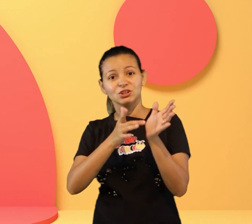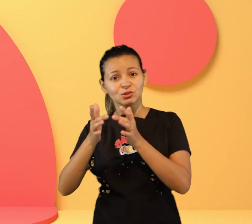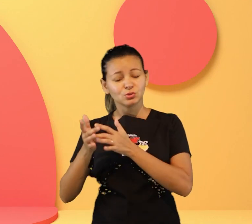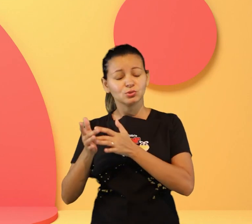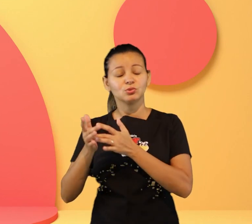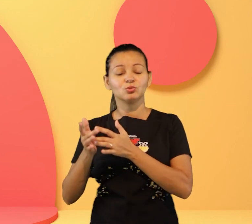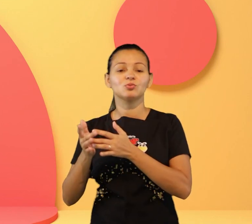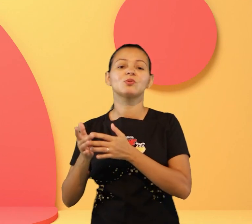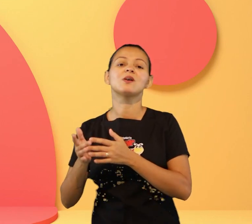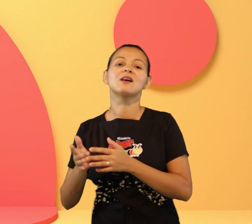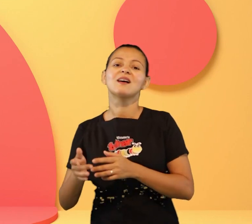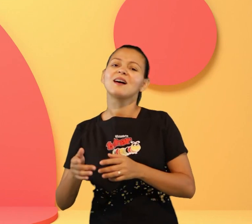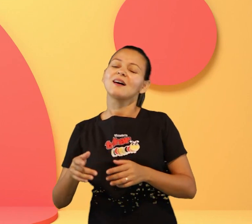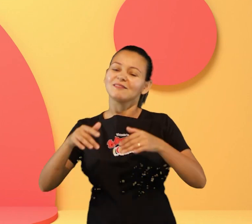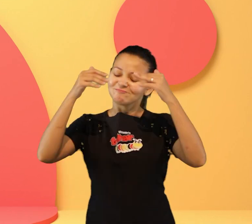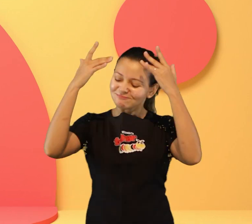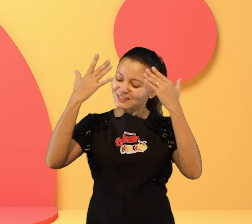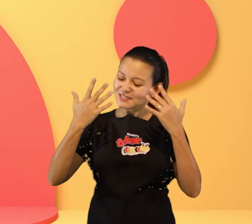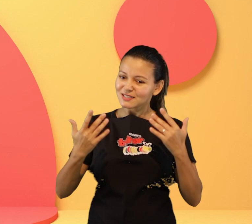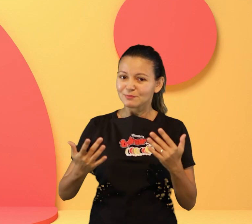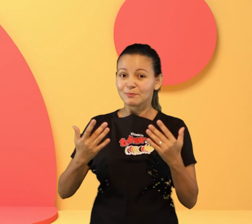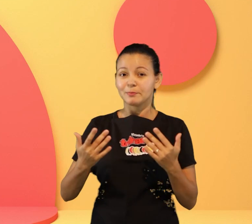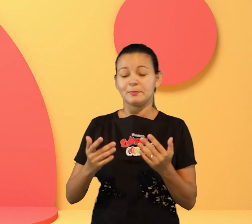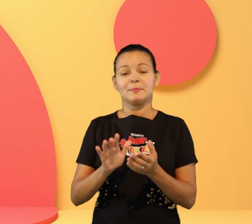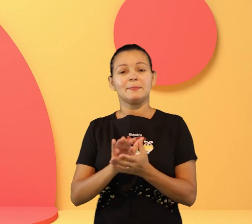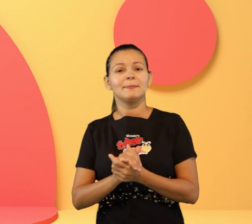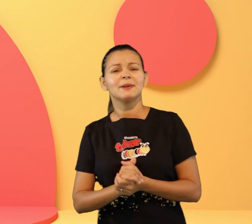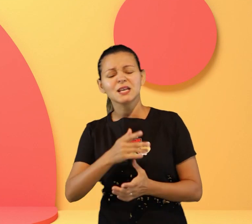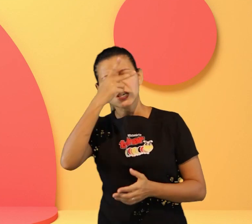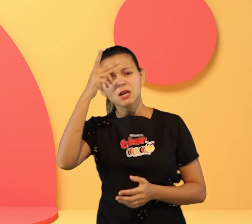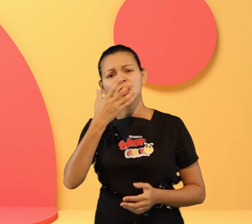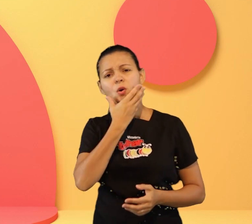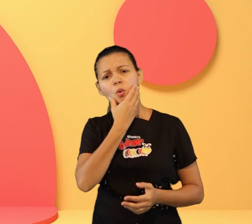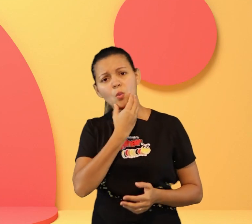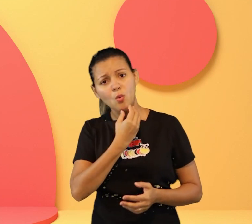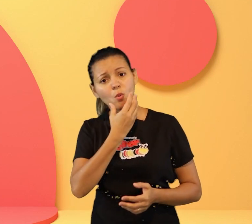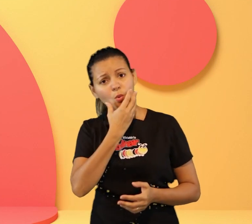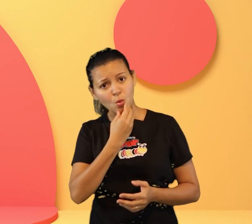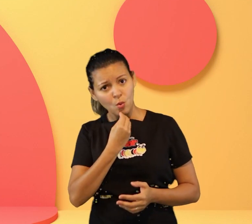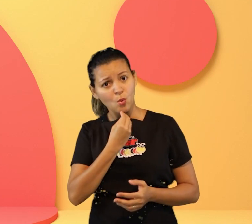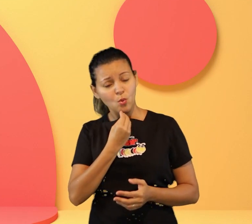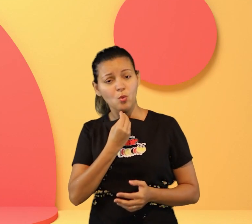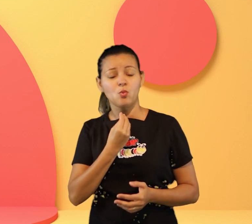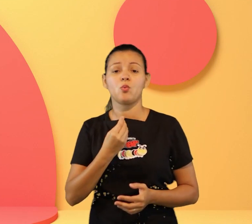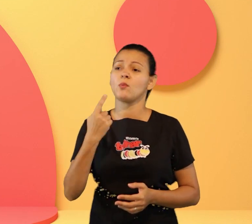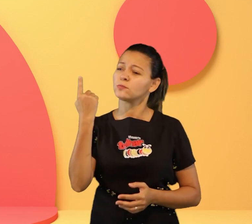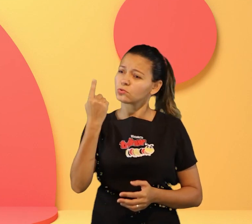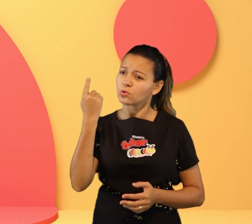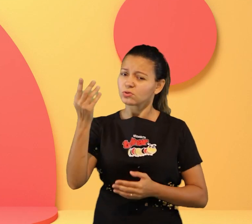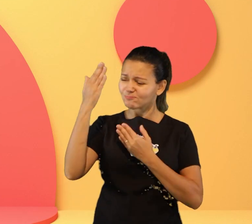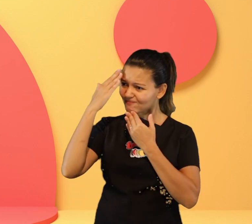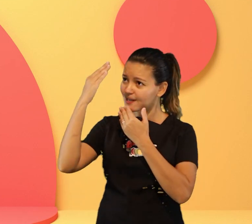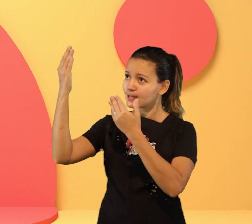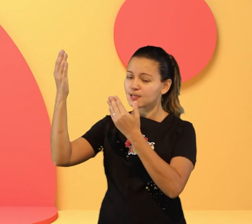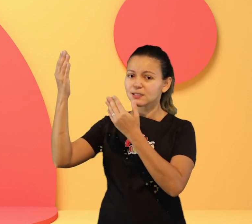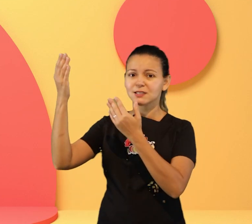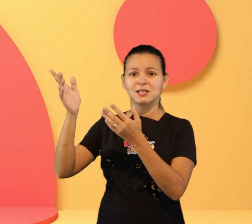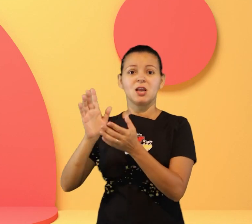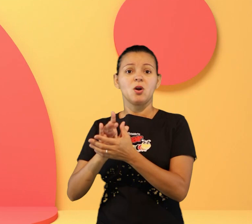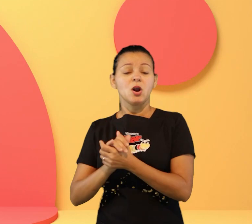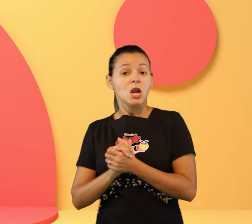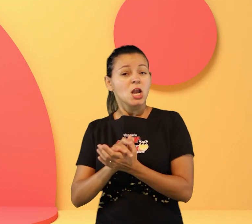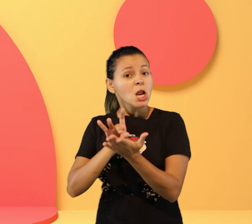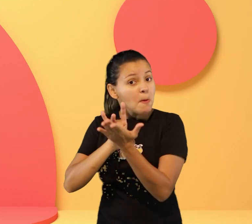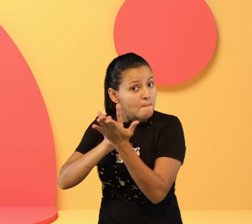estrangeiro um samaritano estrangeiro samaritano e judeus eram inimigos crianças e foi